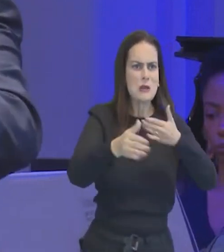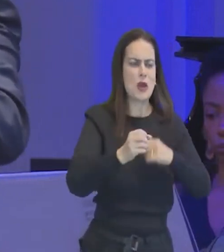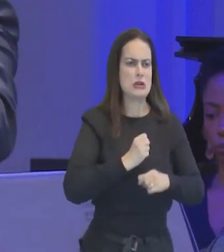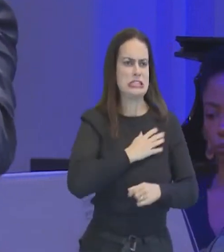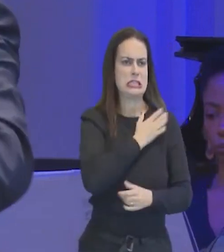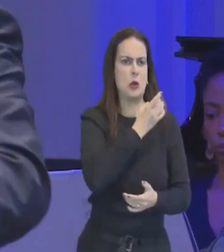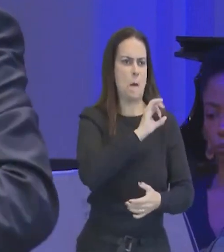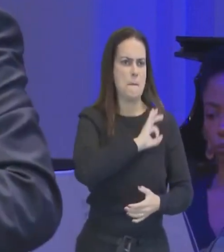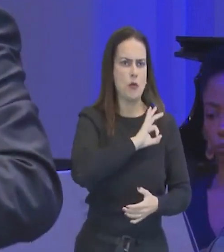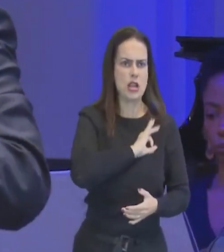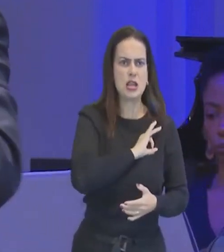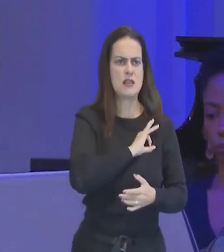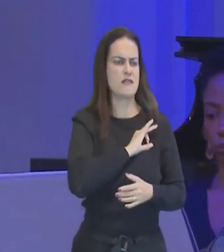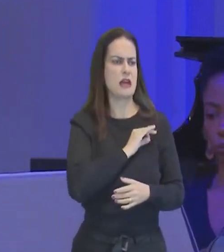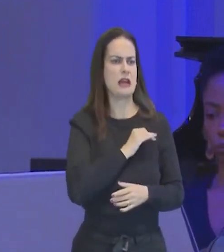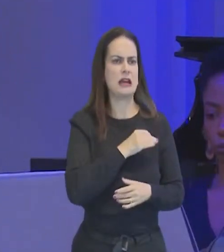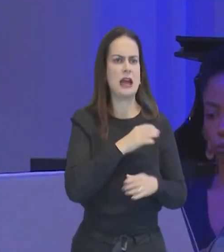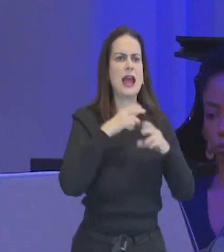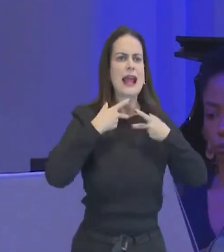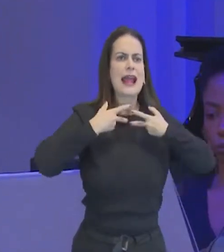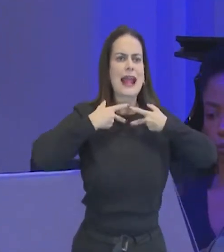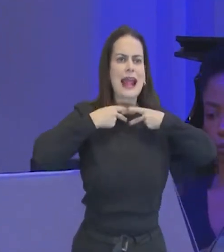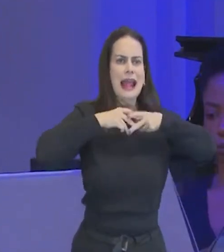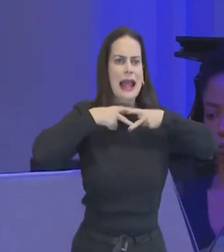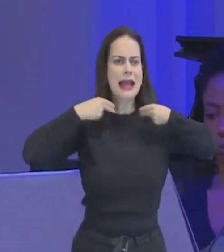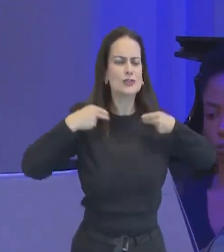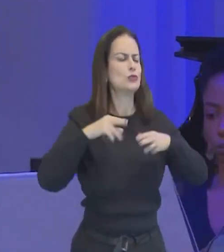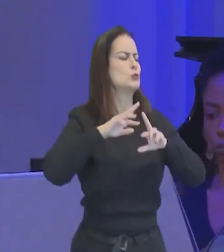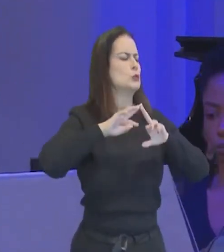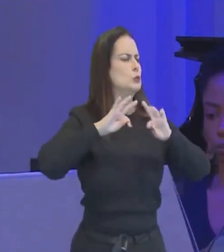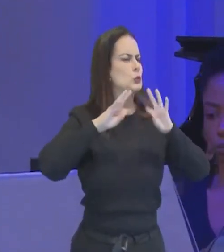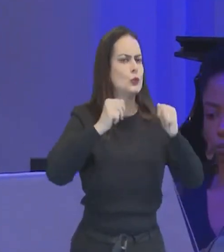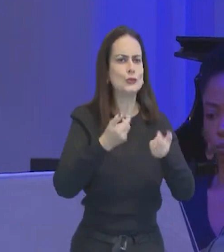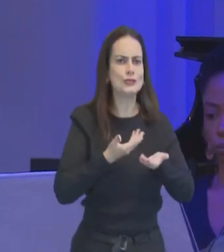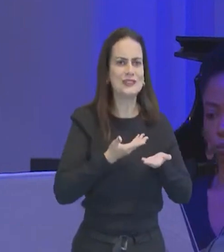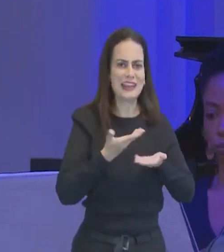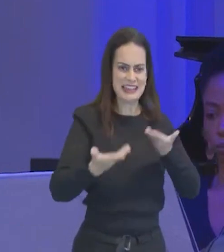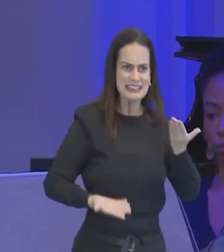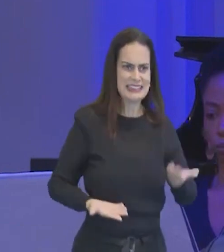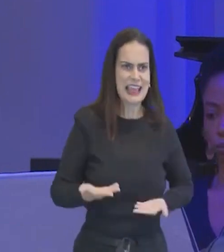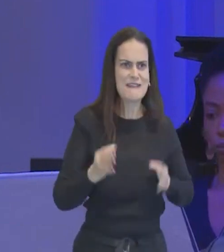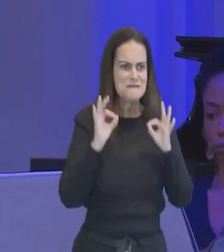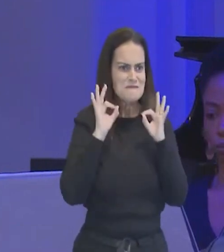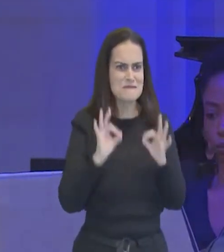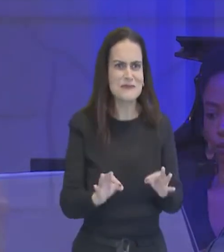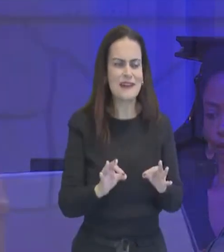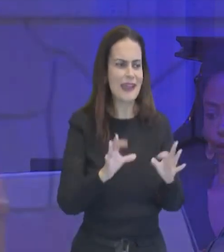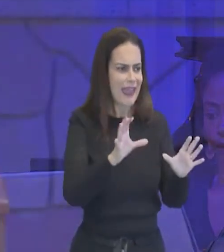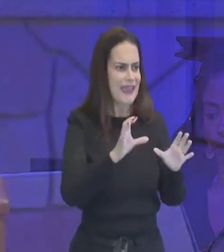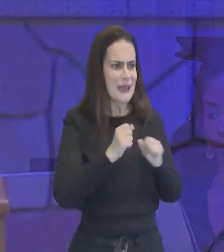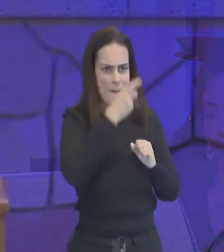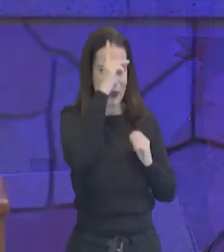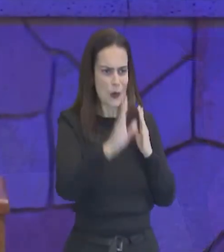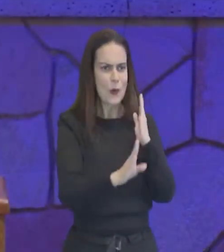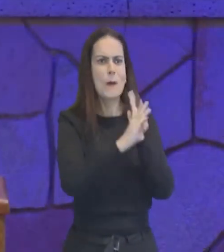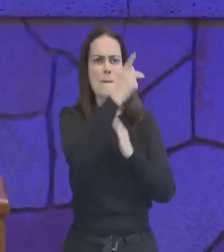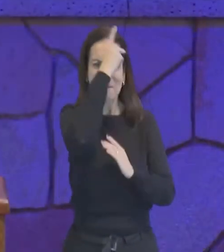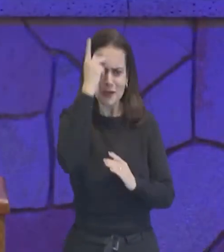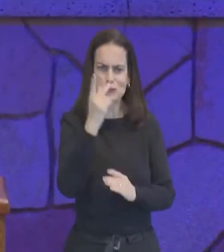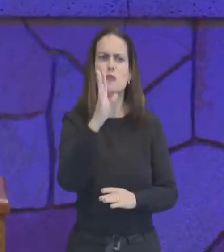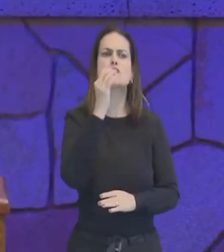bar, num restaurante, num local de lazer, você ser recebido por uma pessoa que está bem instruída.